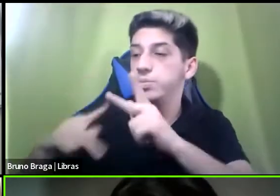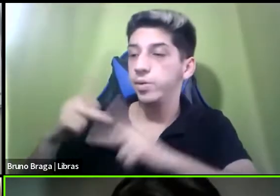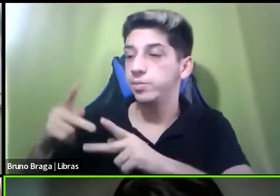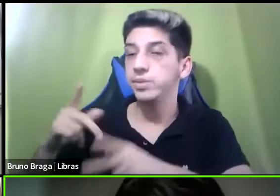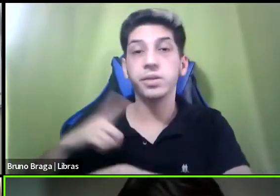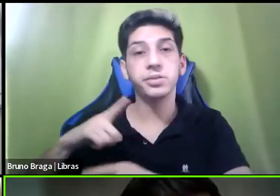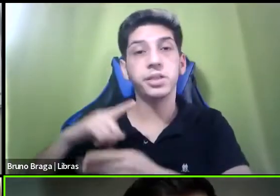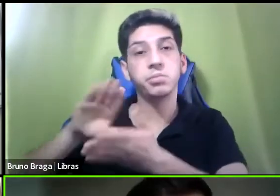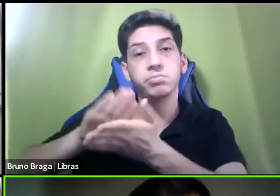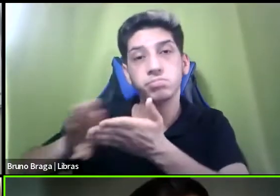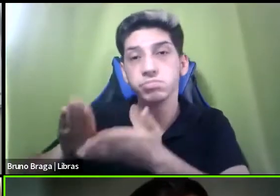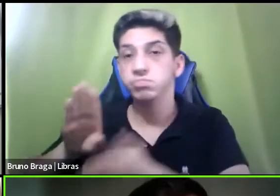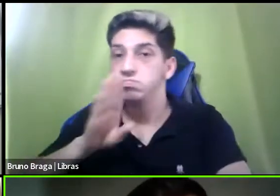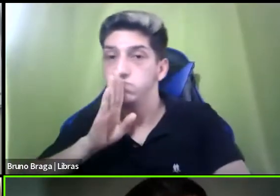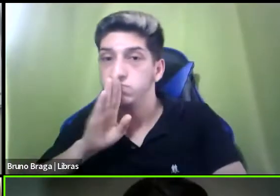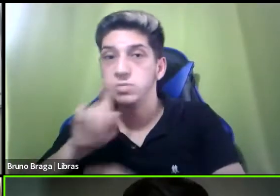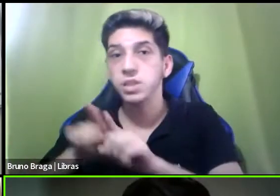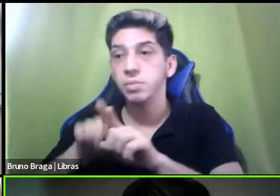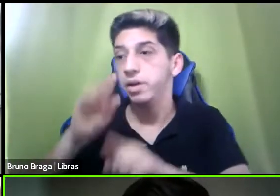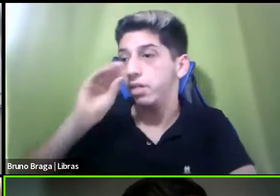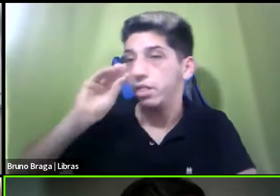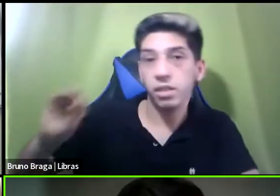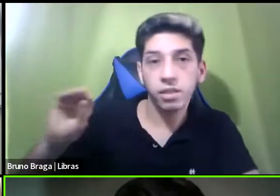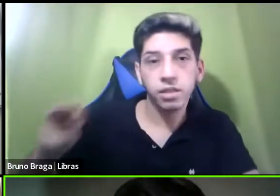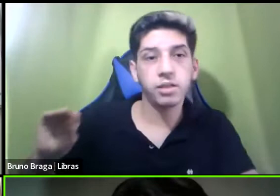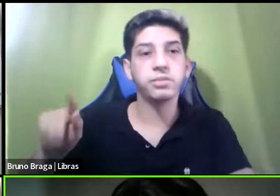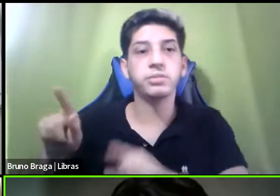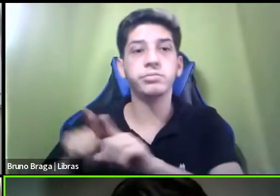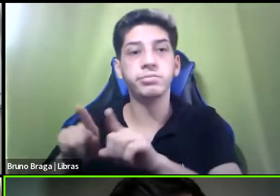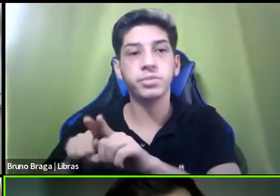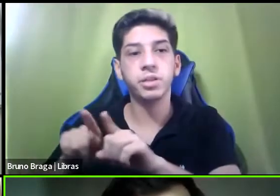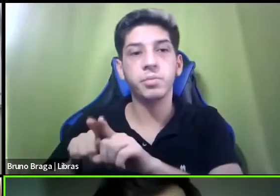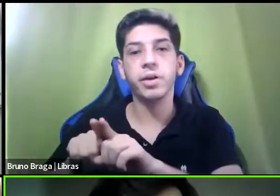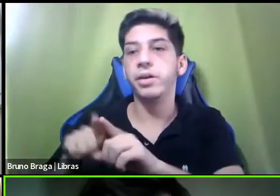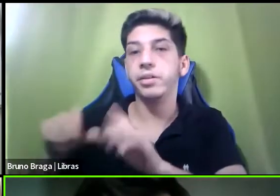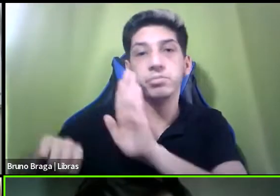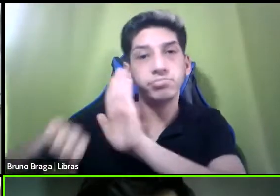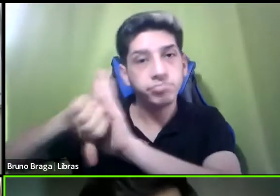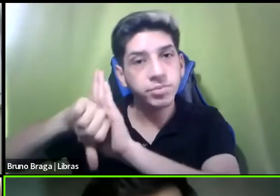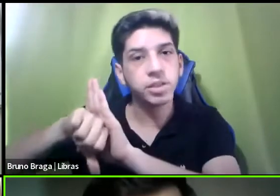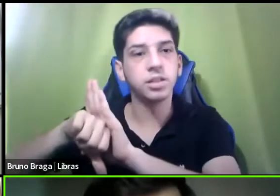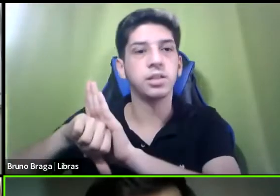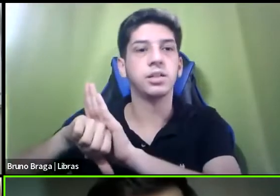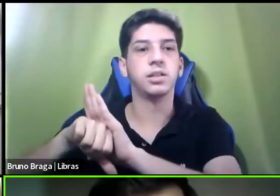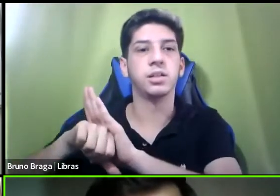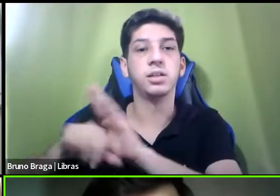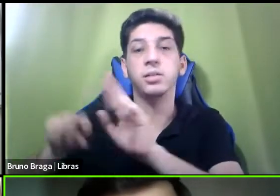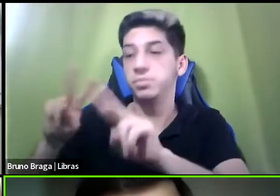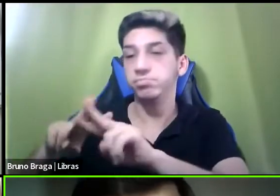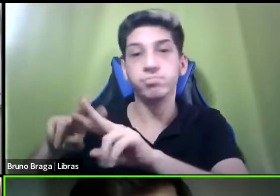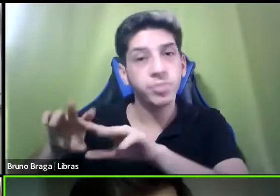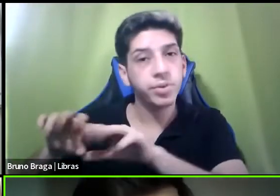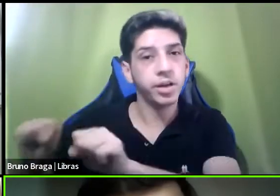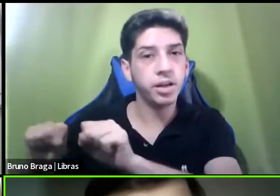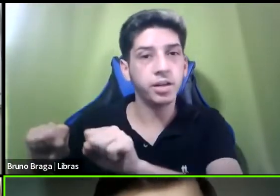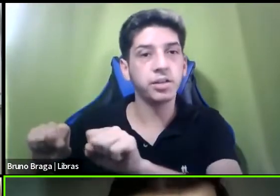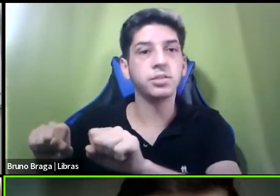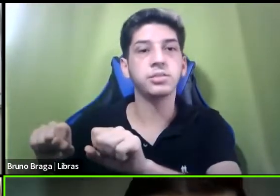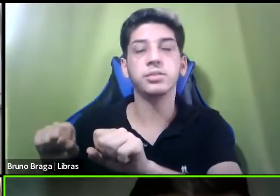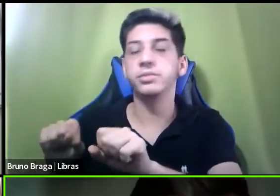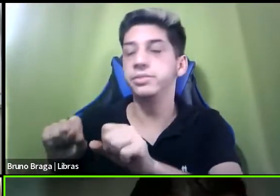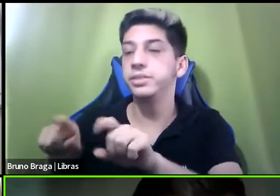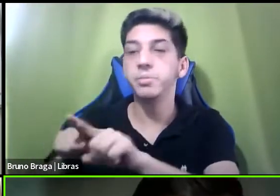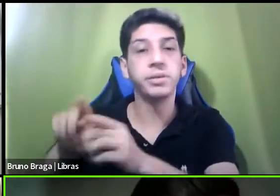ela tem sido invisibilizada patologizada criminalizada encarcerada e eliminada